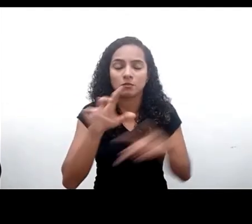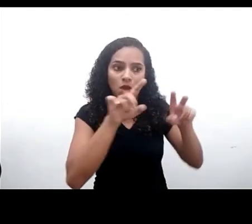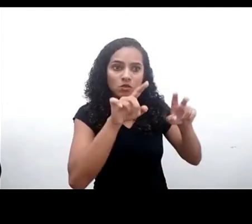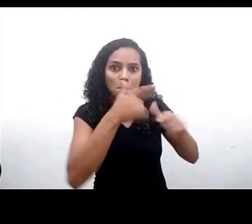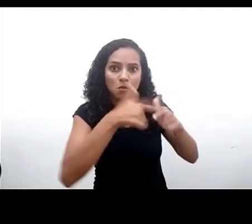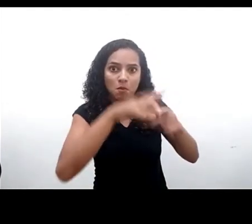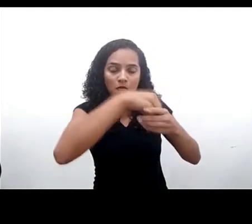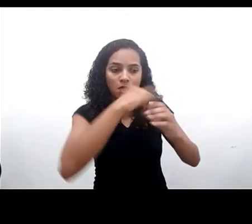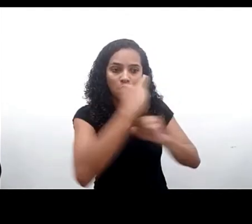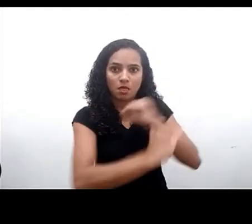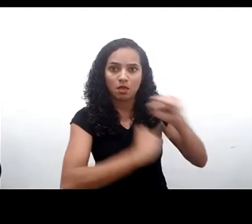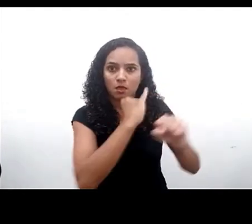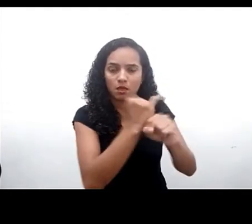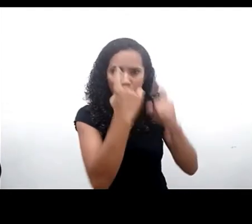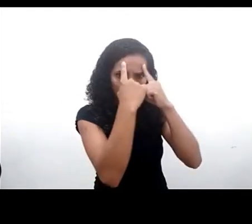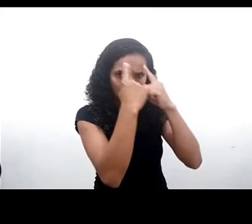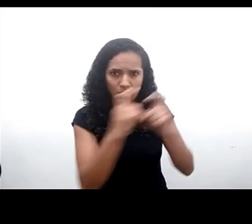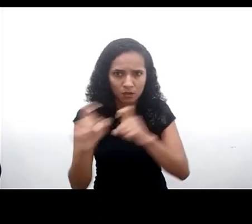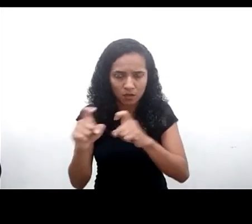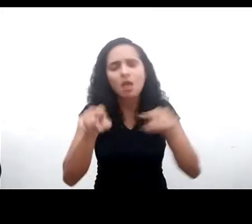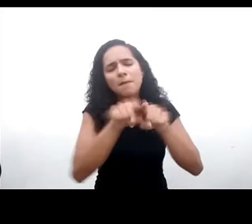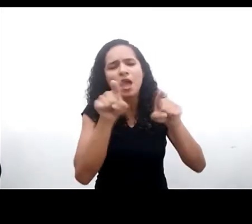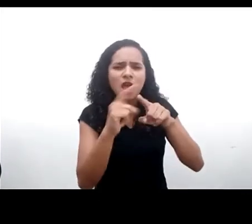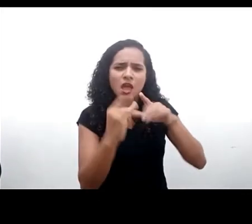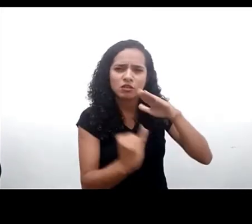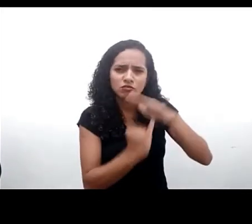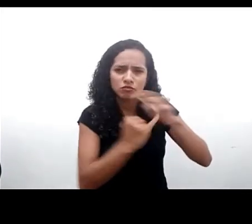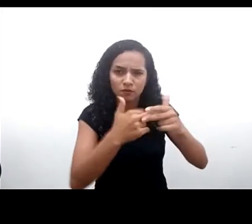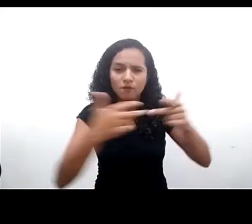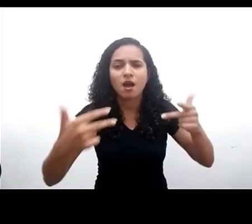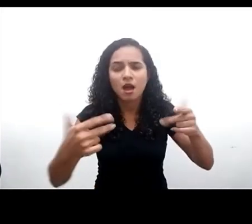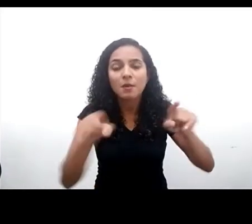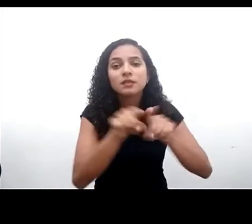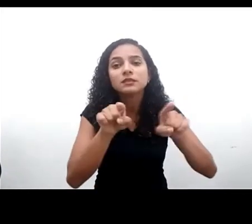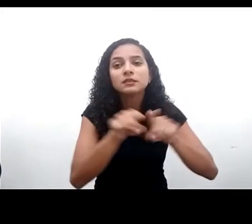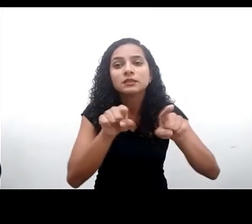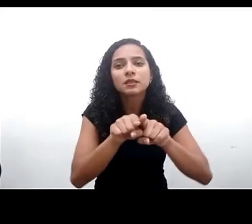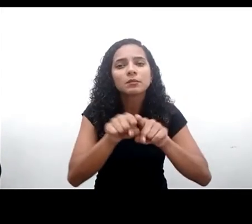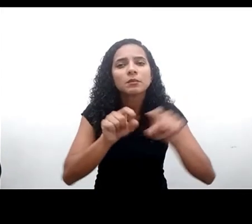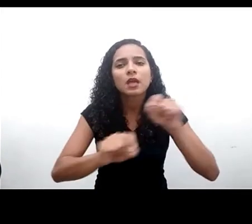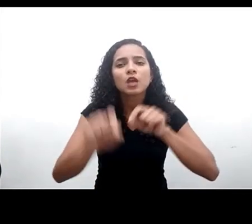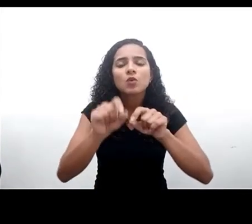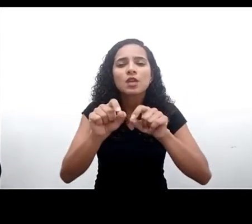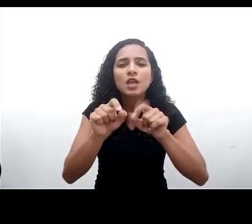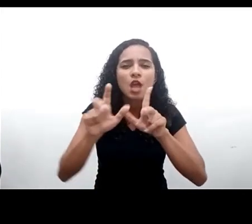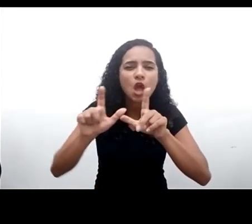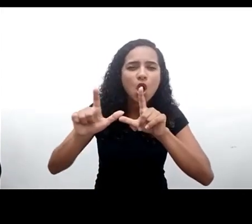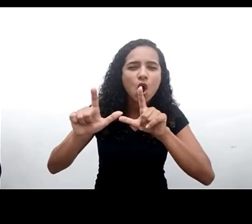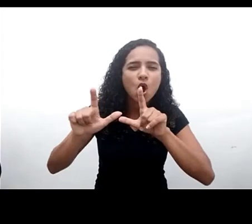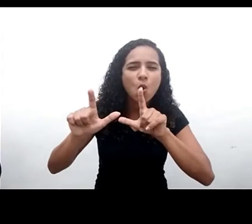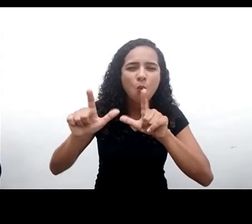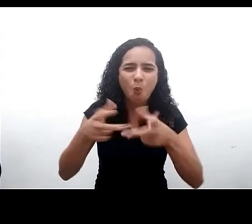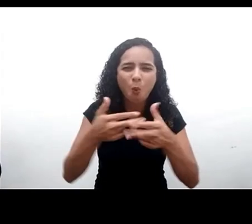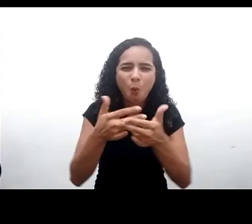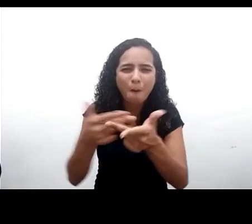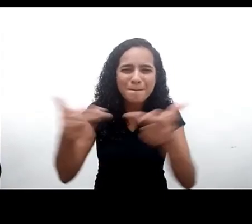ou da relação das crianças com as instituições mas especialmente a dimensão comercial e o conjunto enorme de